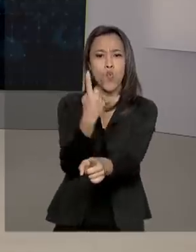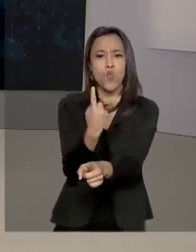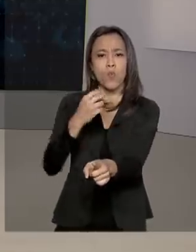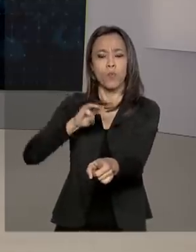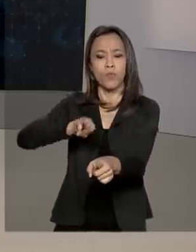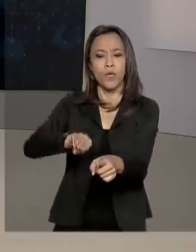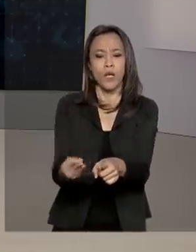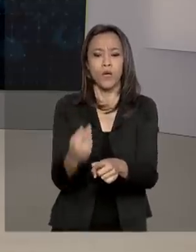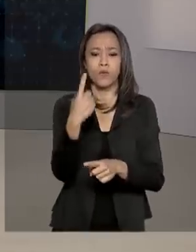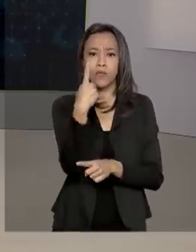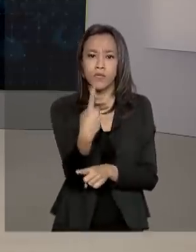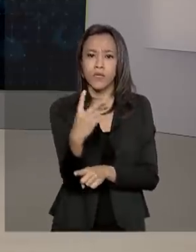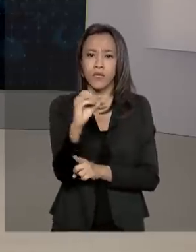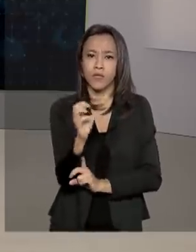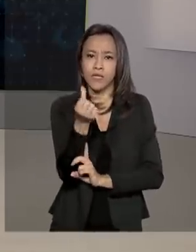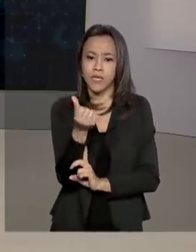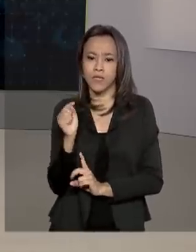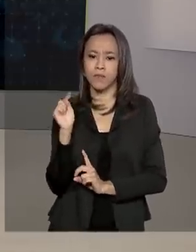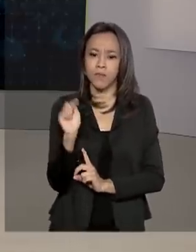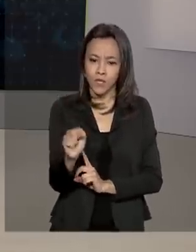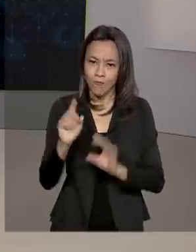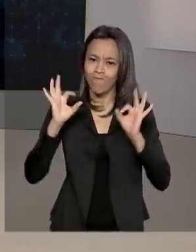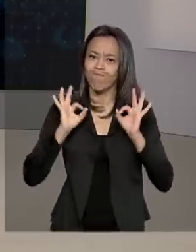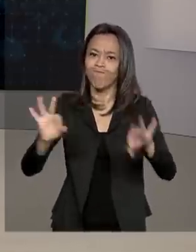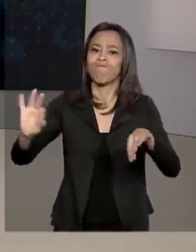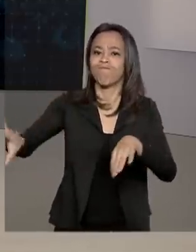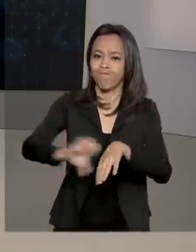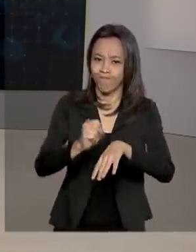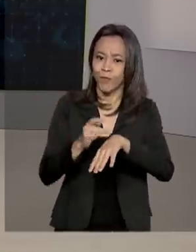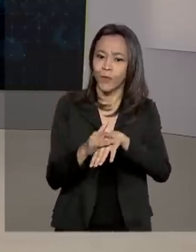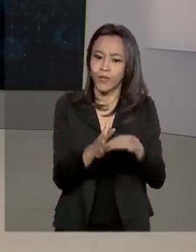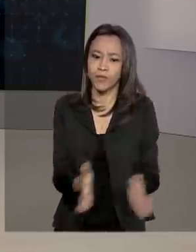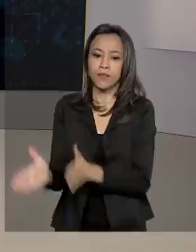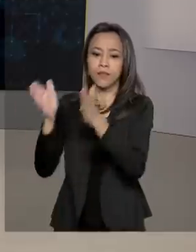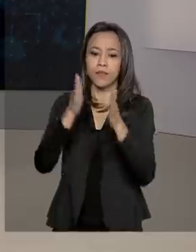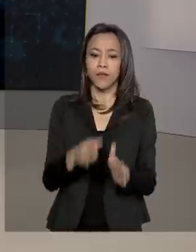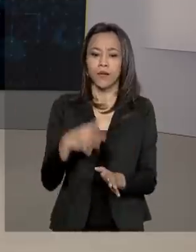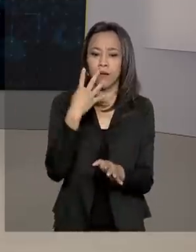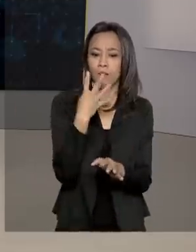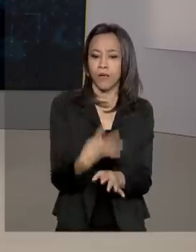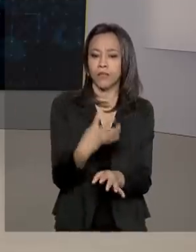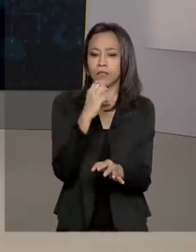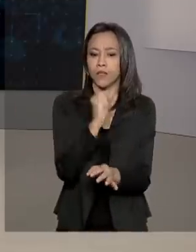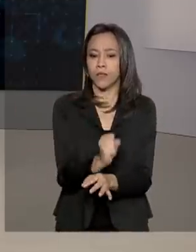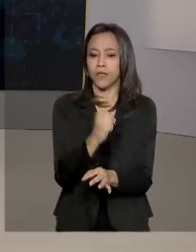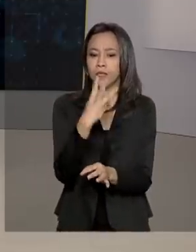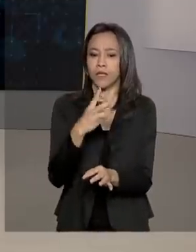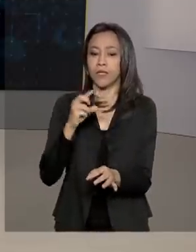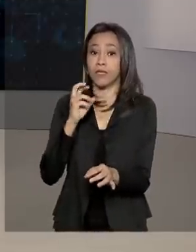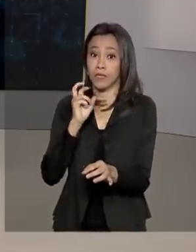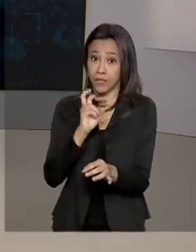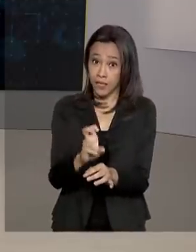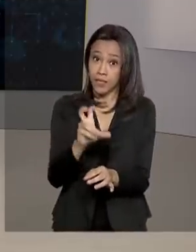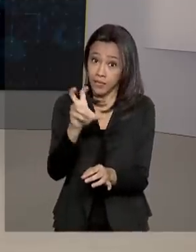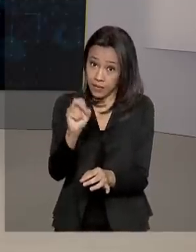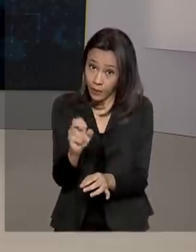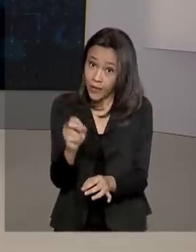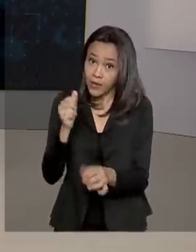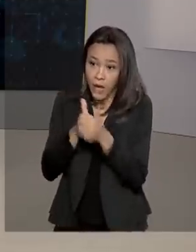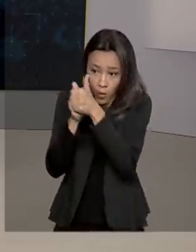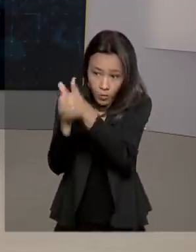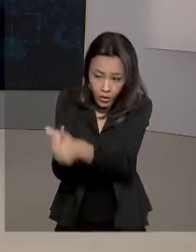.106.000 casos confirmados da doença. 483.550 casos estão em